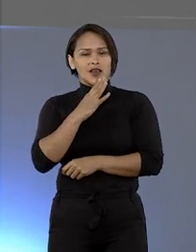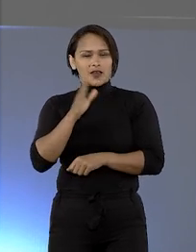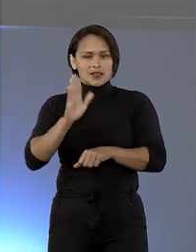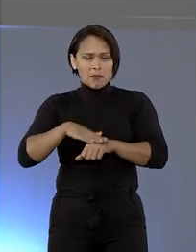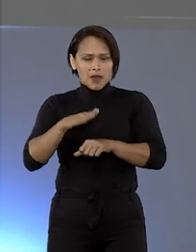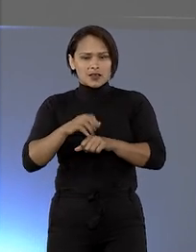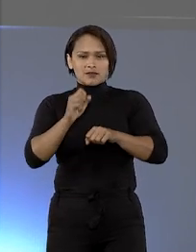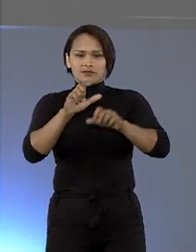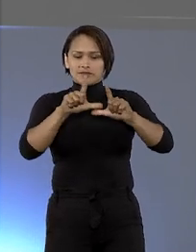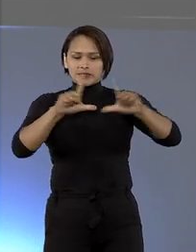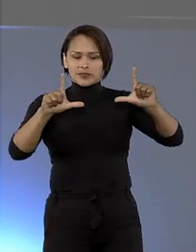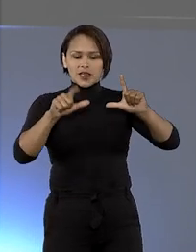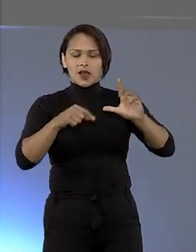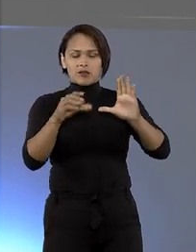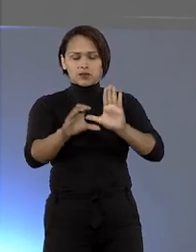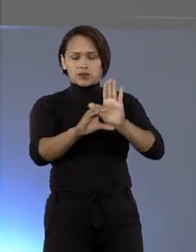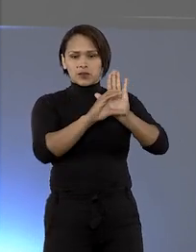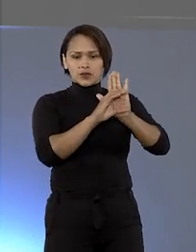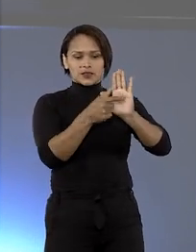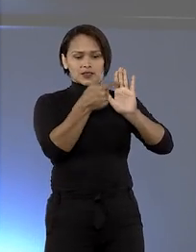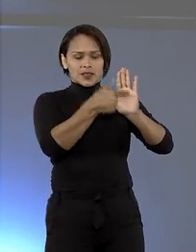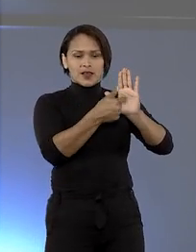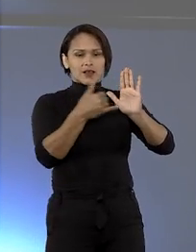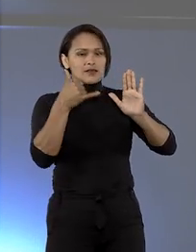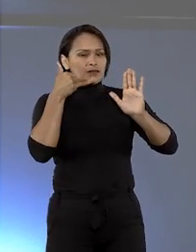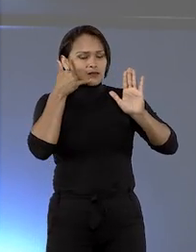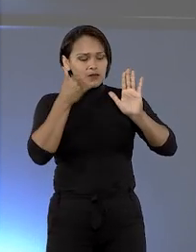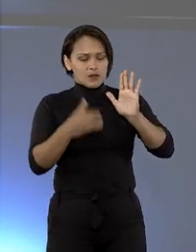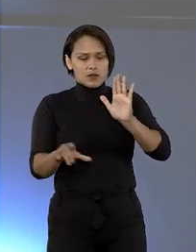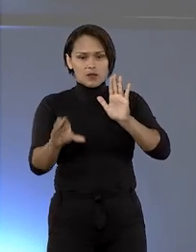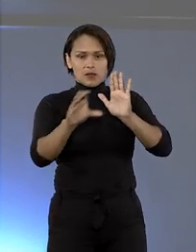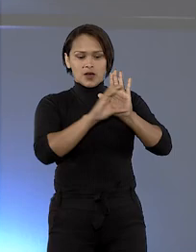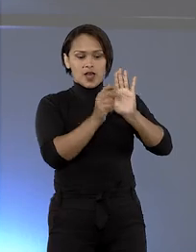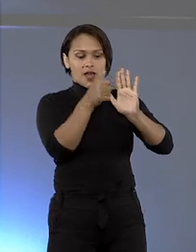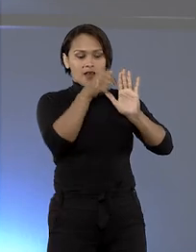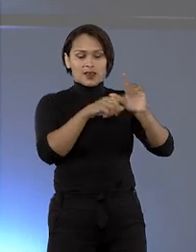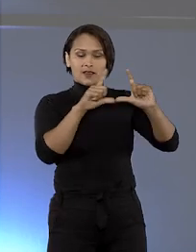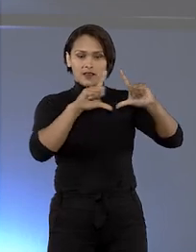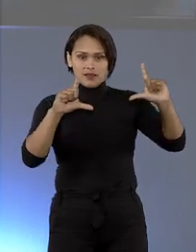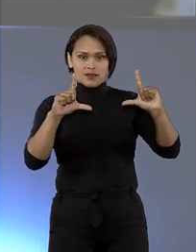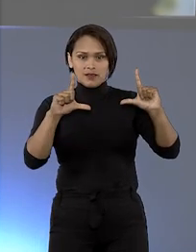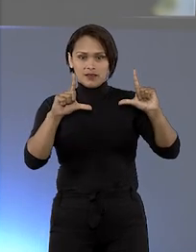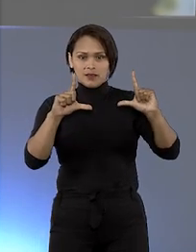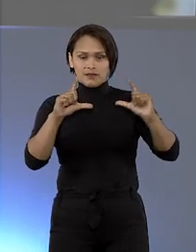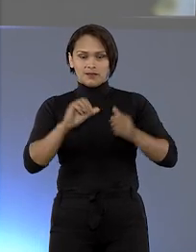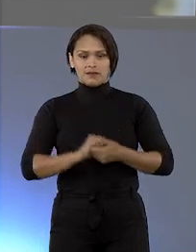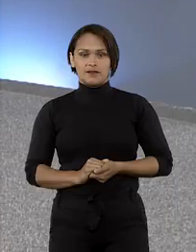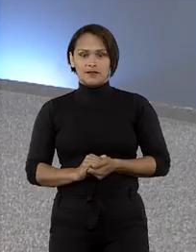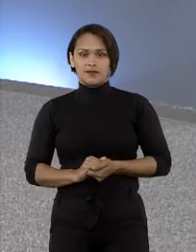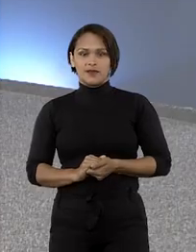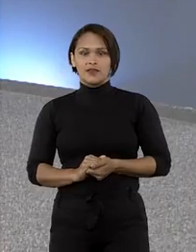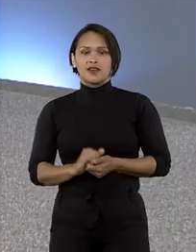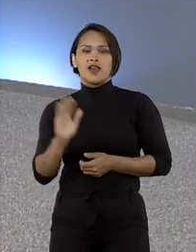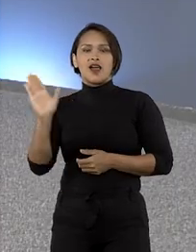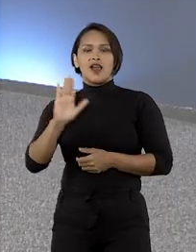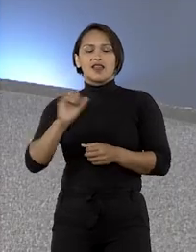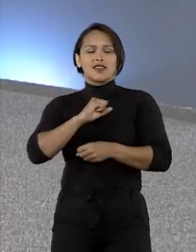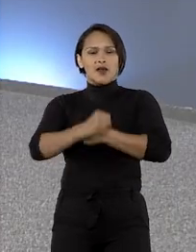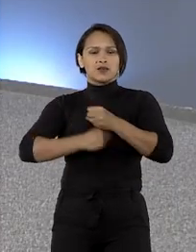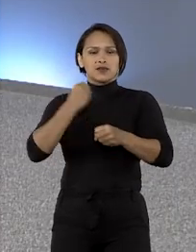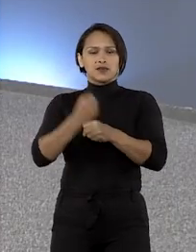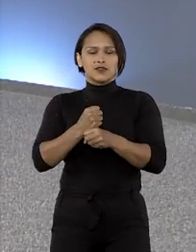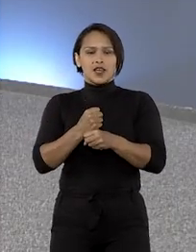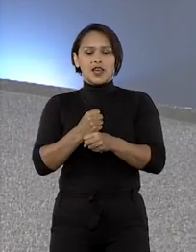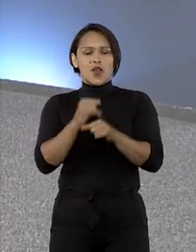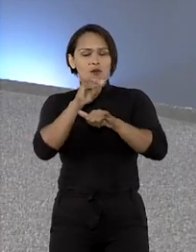todas as obras, basta apontar o celular para o QR Code que está aparecendo aqui na tela. Até o ano que vem